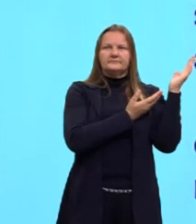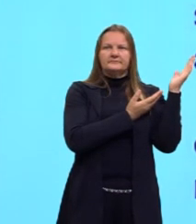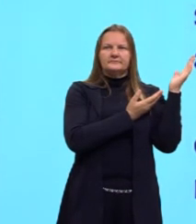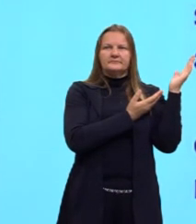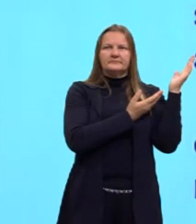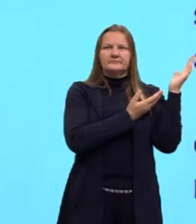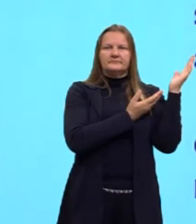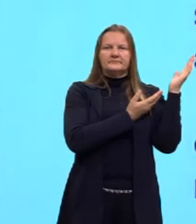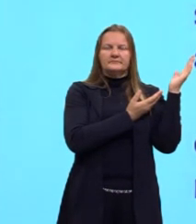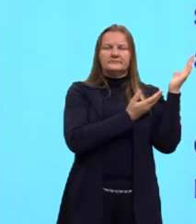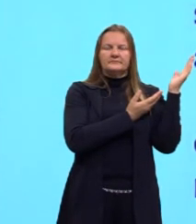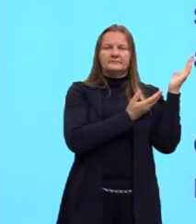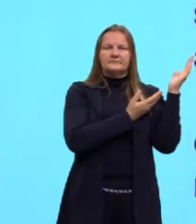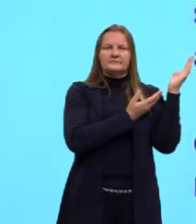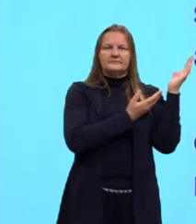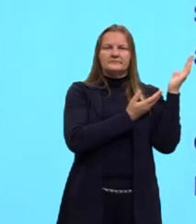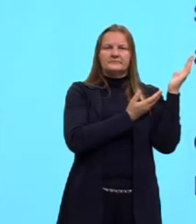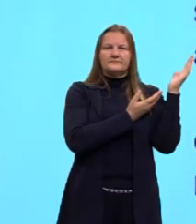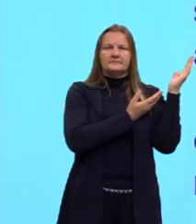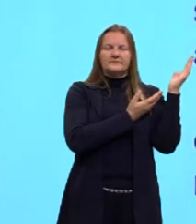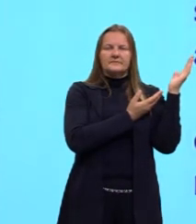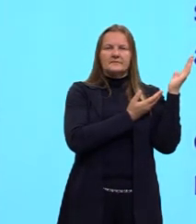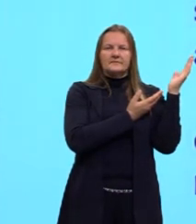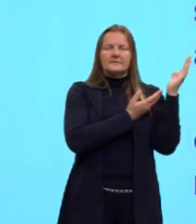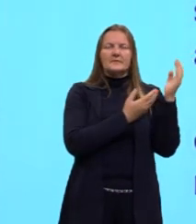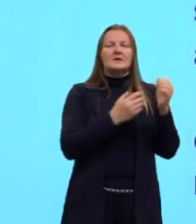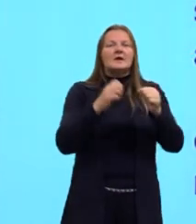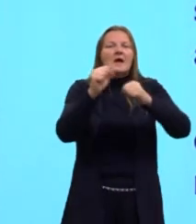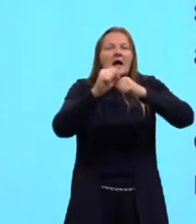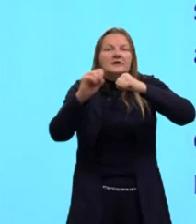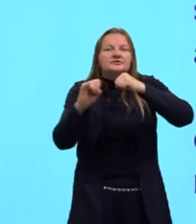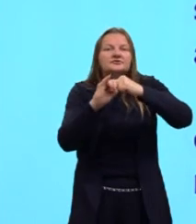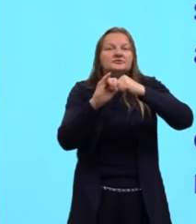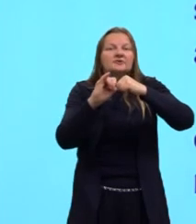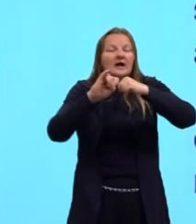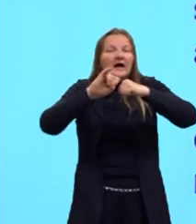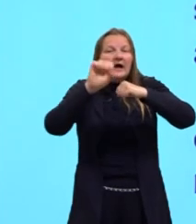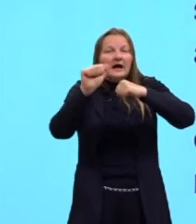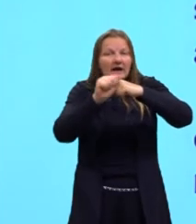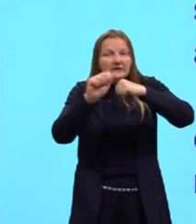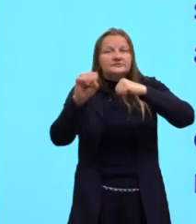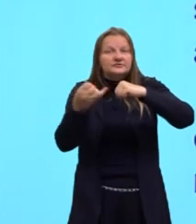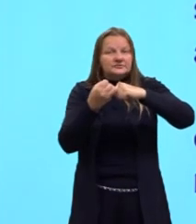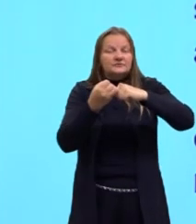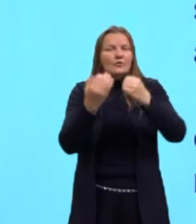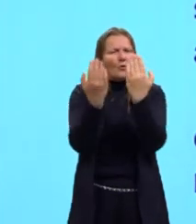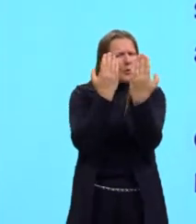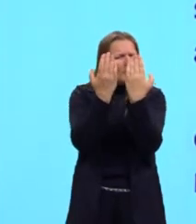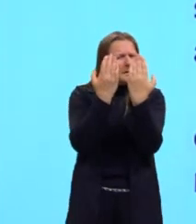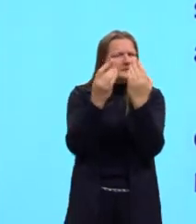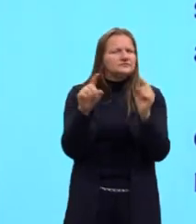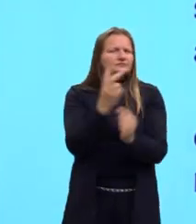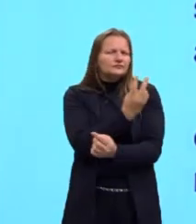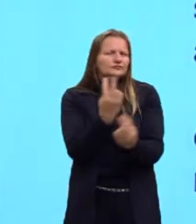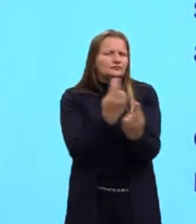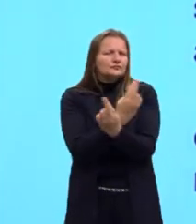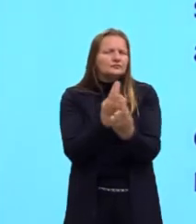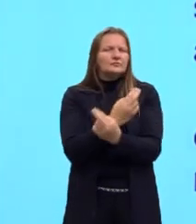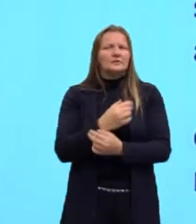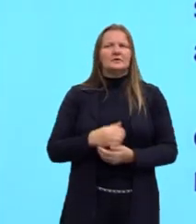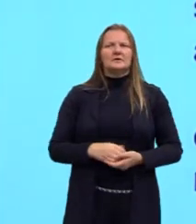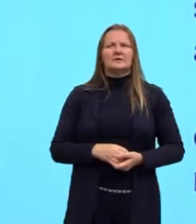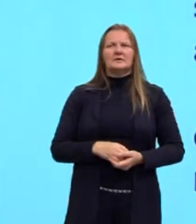Ele está fazendo uma comparação. Ele não é um adjetivo comparativo, mas ele está fazendo uma comparação. Tá? Ó, o and,